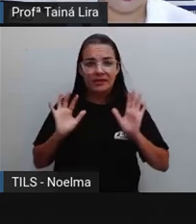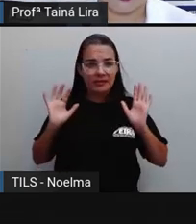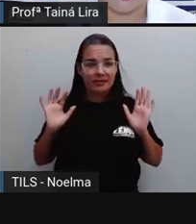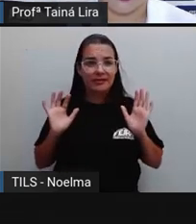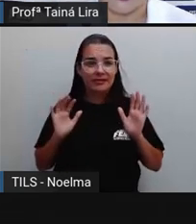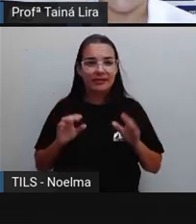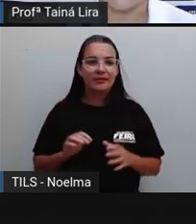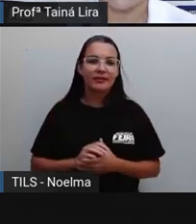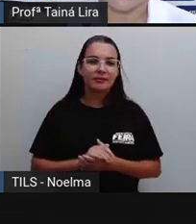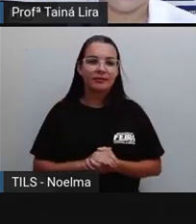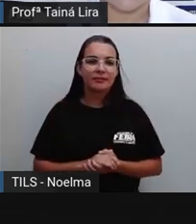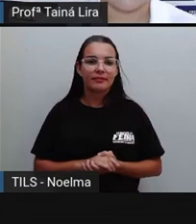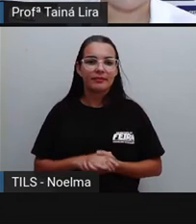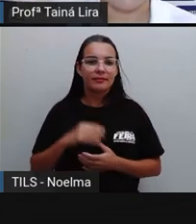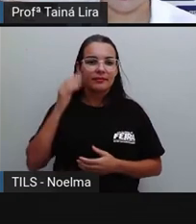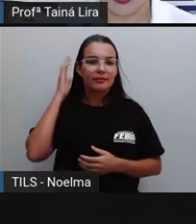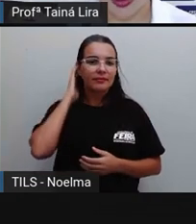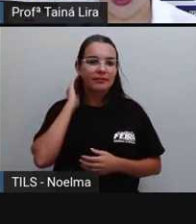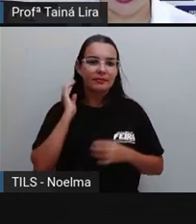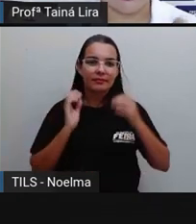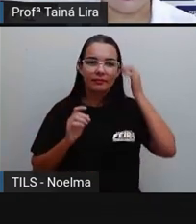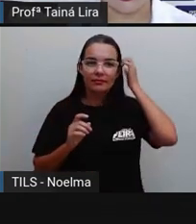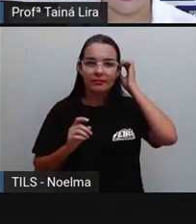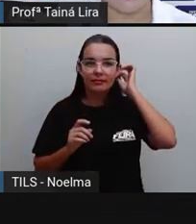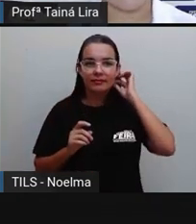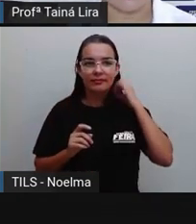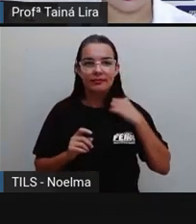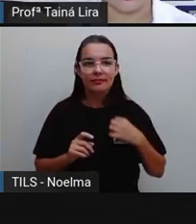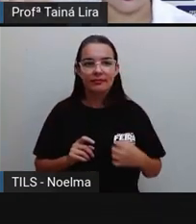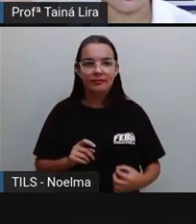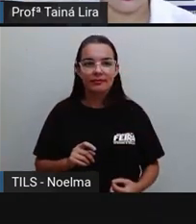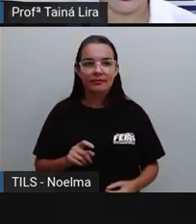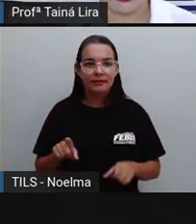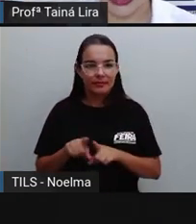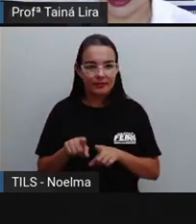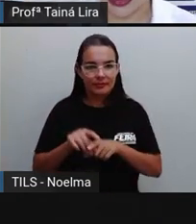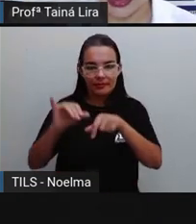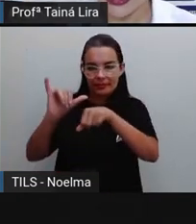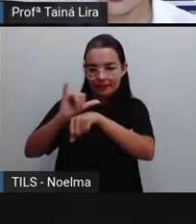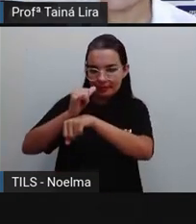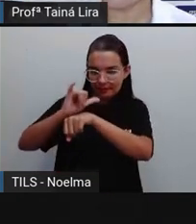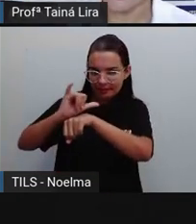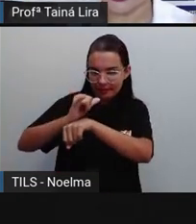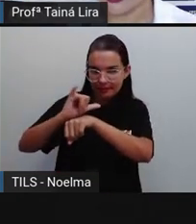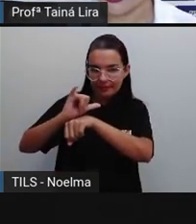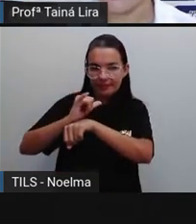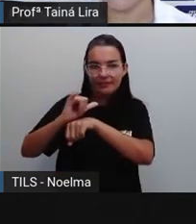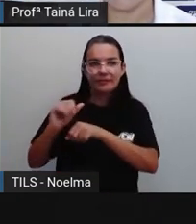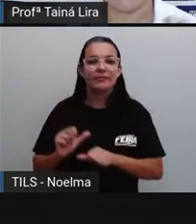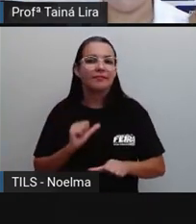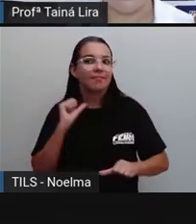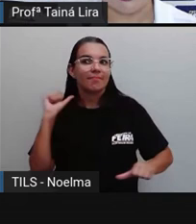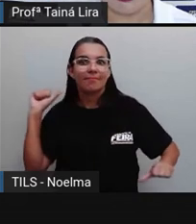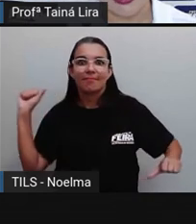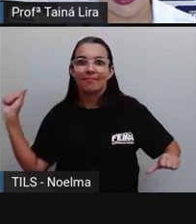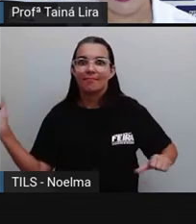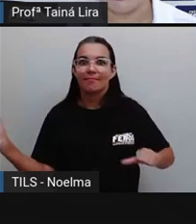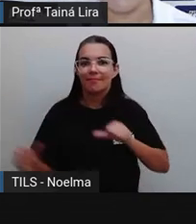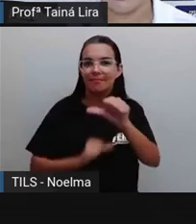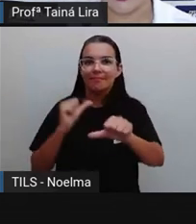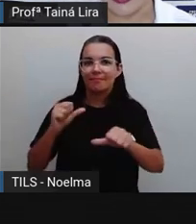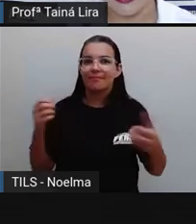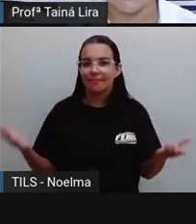criação, né? Também são, algumas vezes são chamadas aí de YouTuber, né? Virou uma profissão